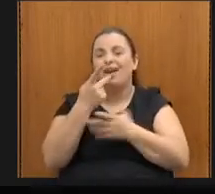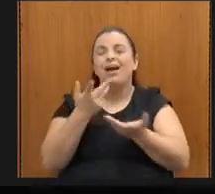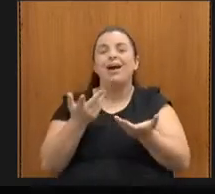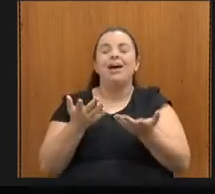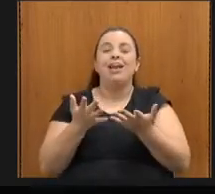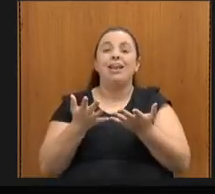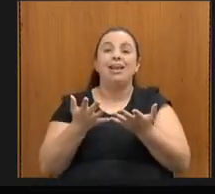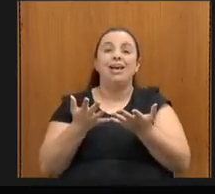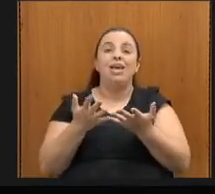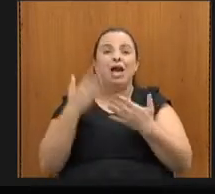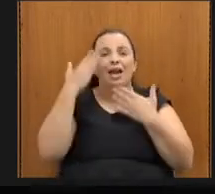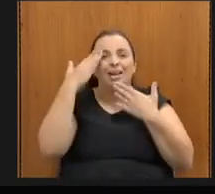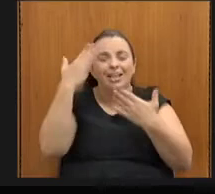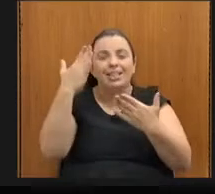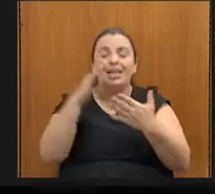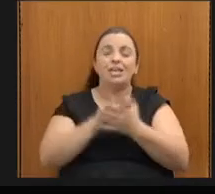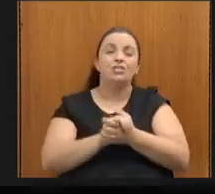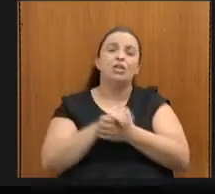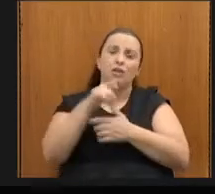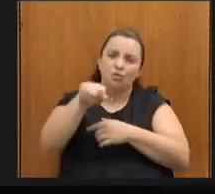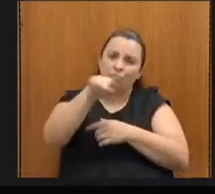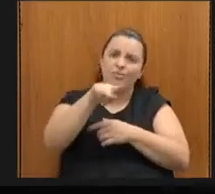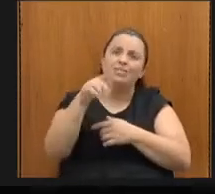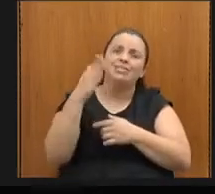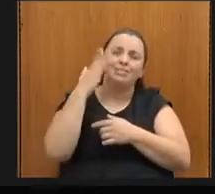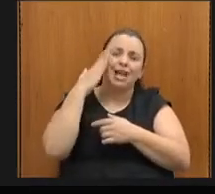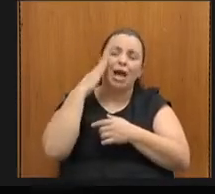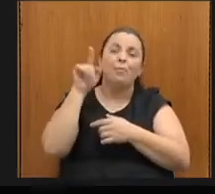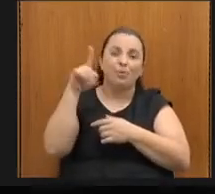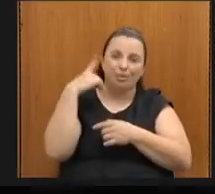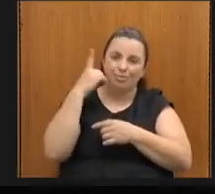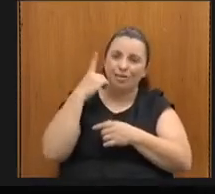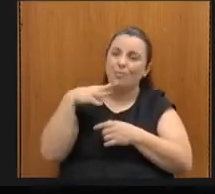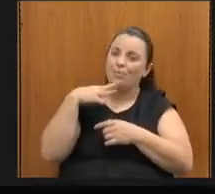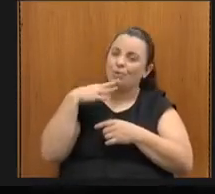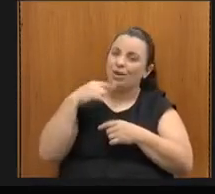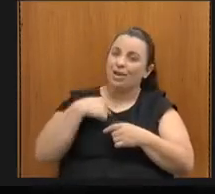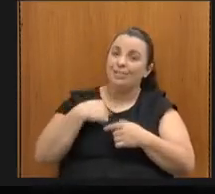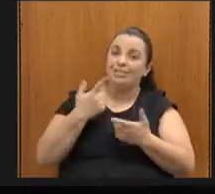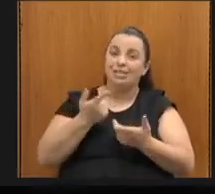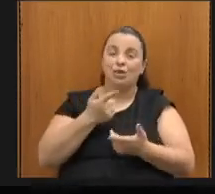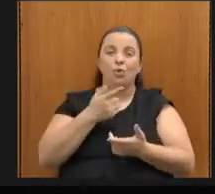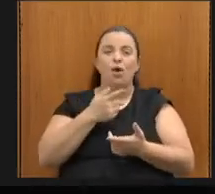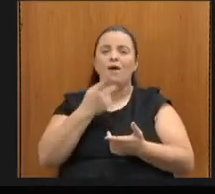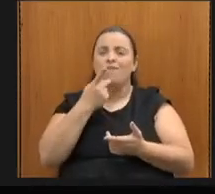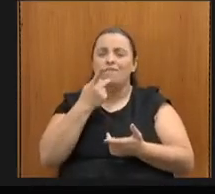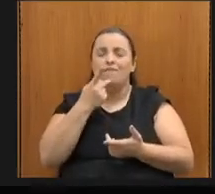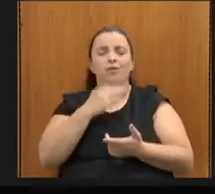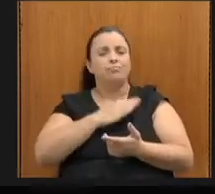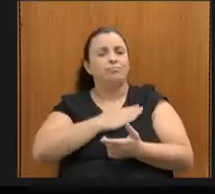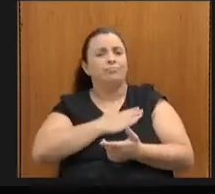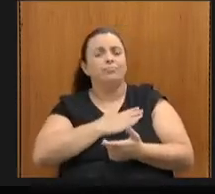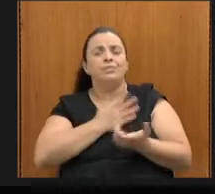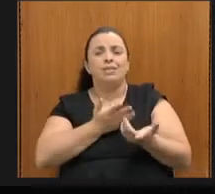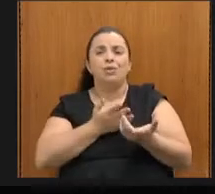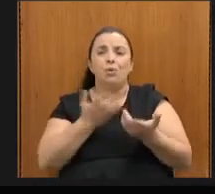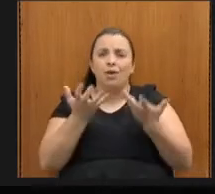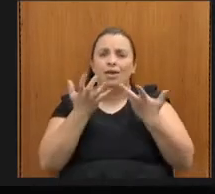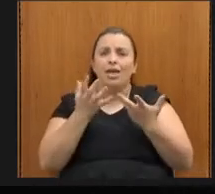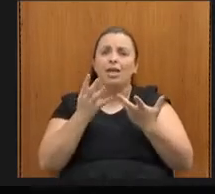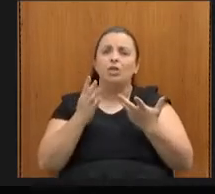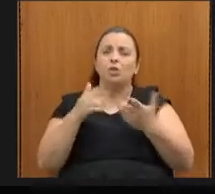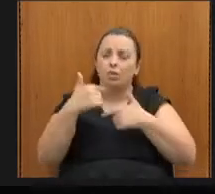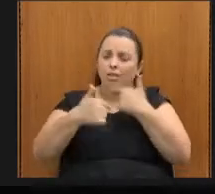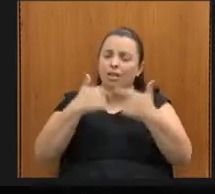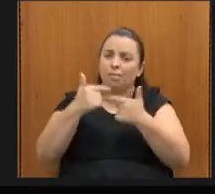o que eu falo, eu falo de coração, que realmente as coisas sejam trabalhadas em prol das pessoas com deficiência, que a